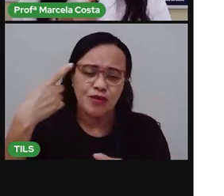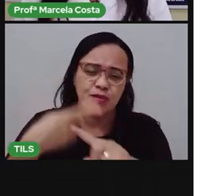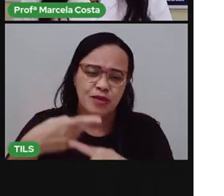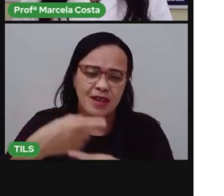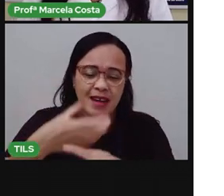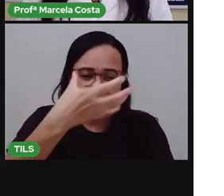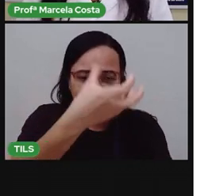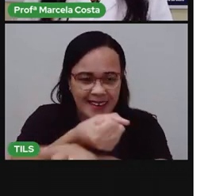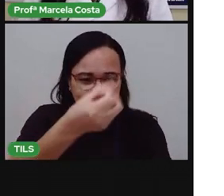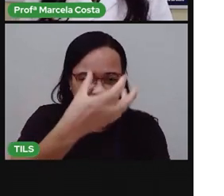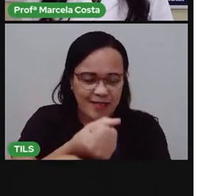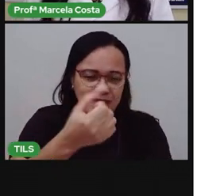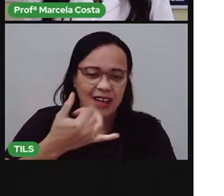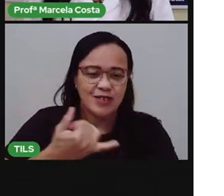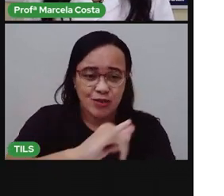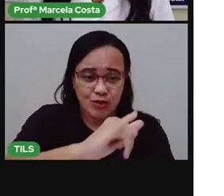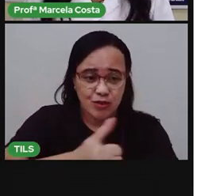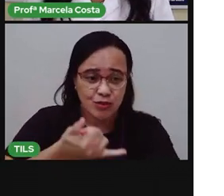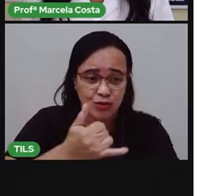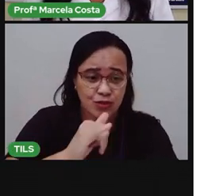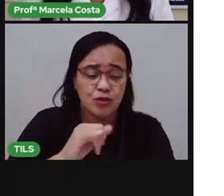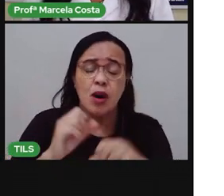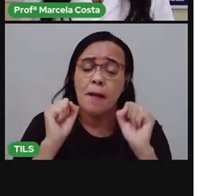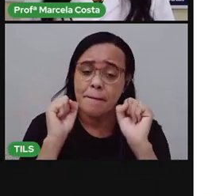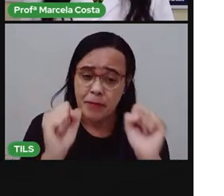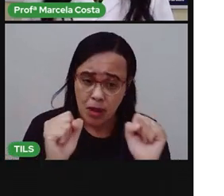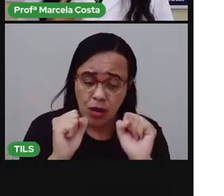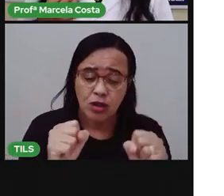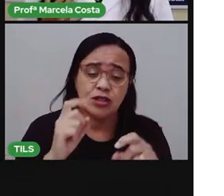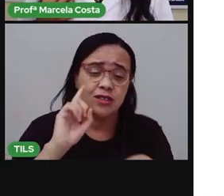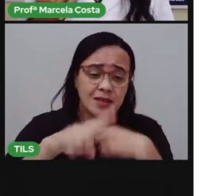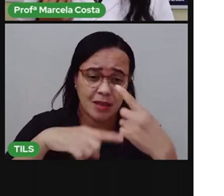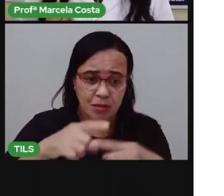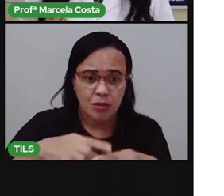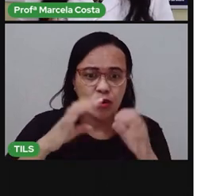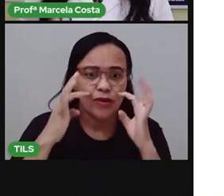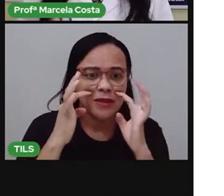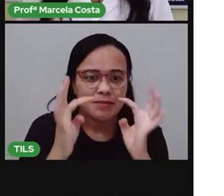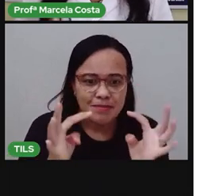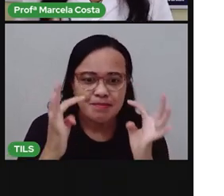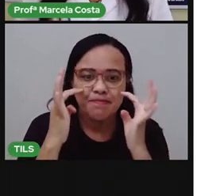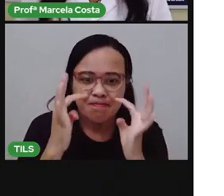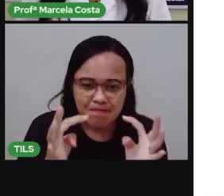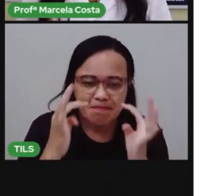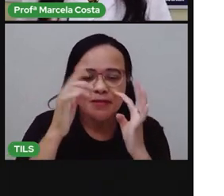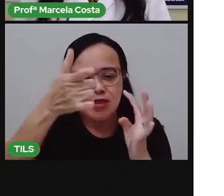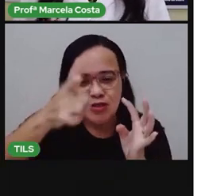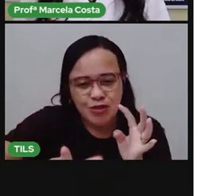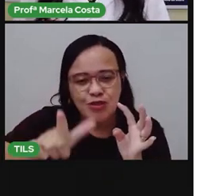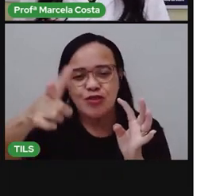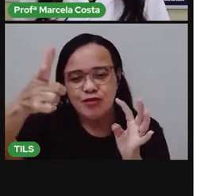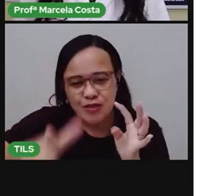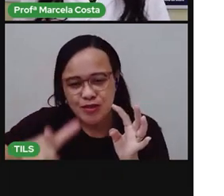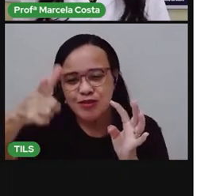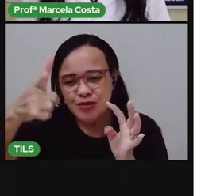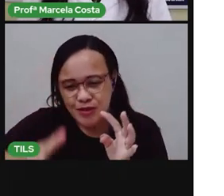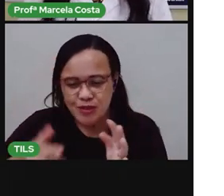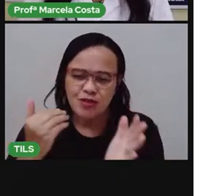Disponível para você assistir quantas vezes você quiser. Até que tenha aprendido realmente.